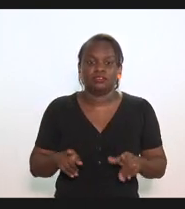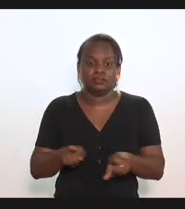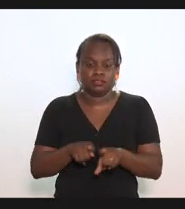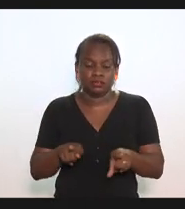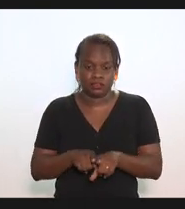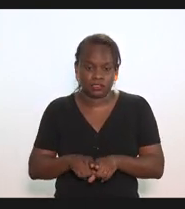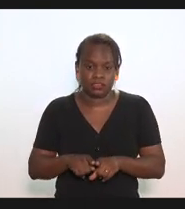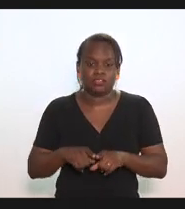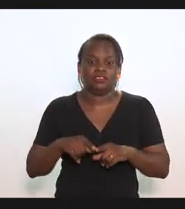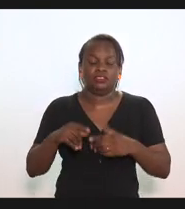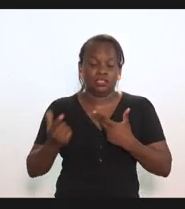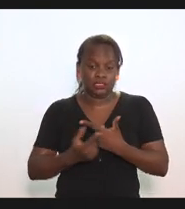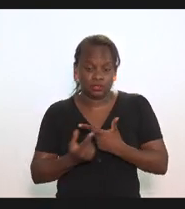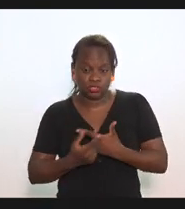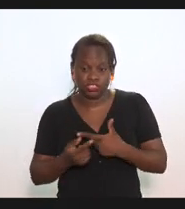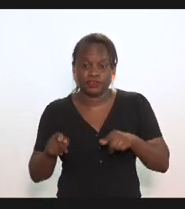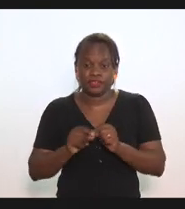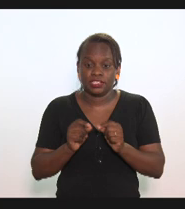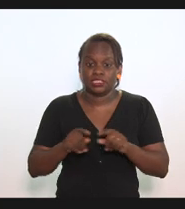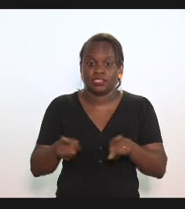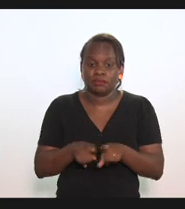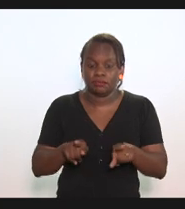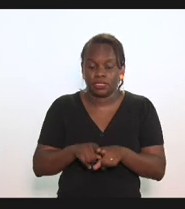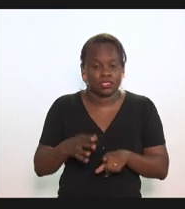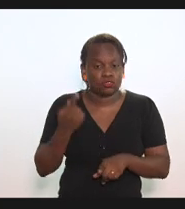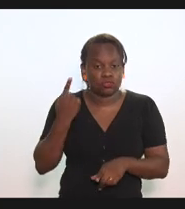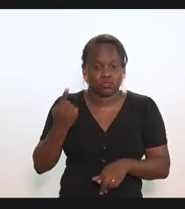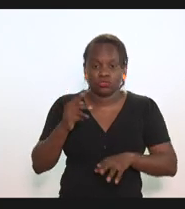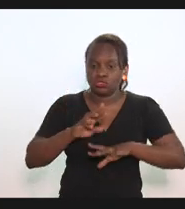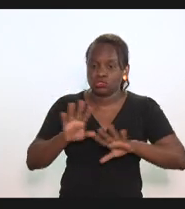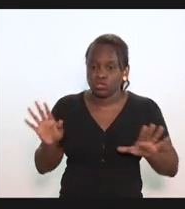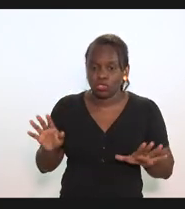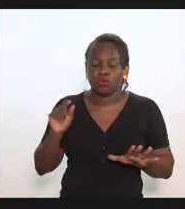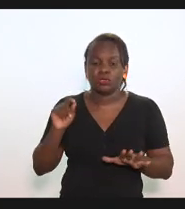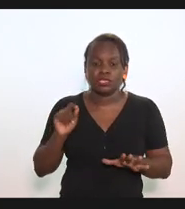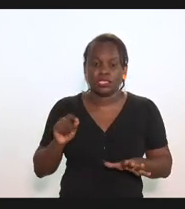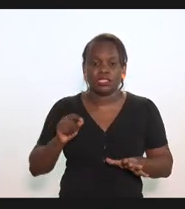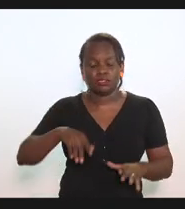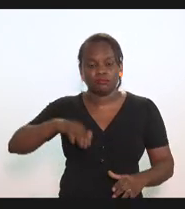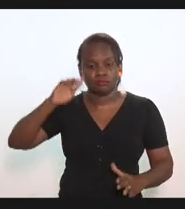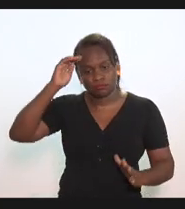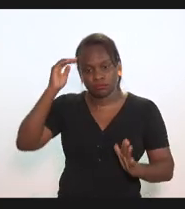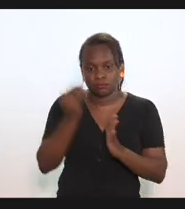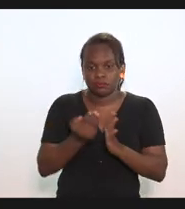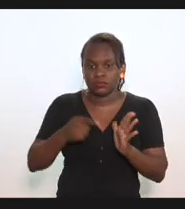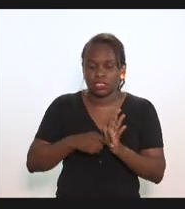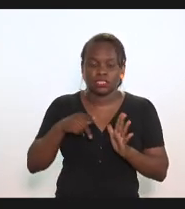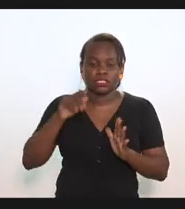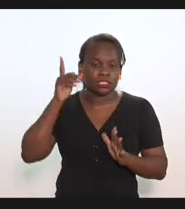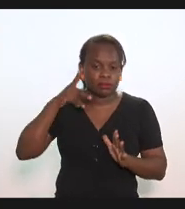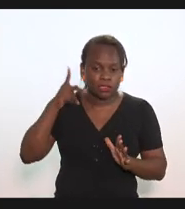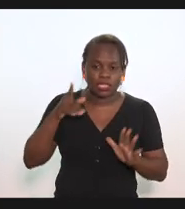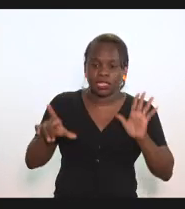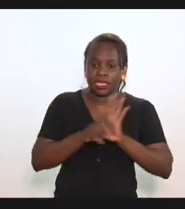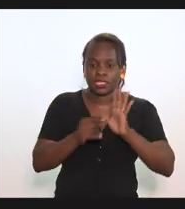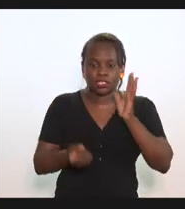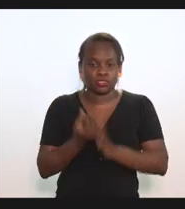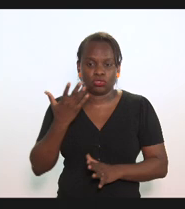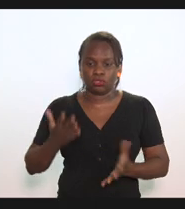ao poder executivo tão somente e única e exclusivamente executar aquilo que o parlamento legislou